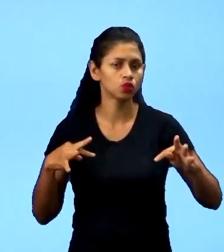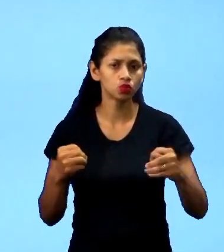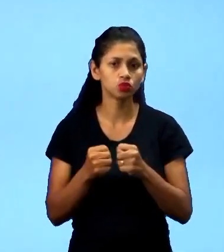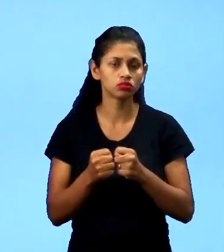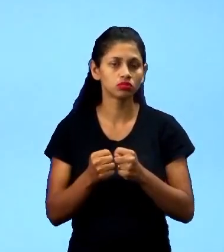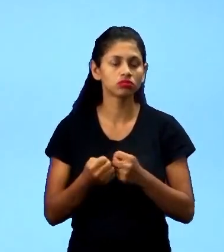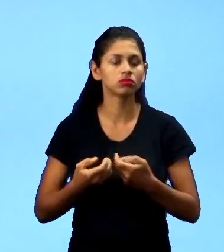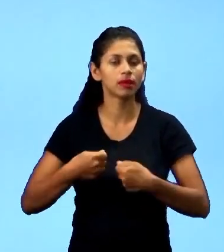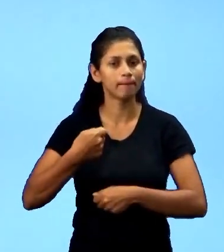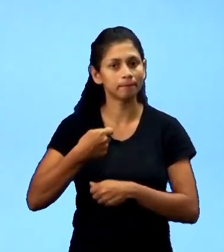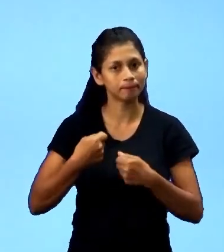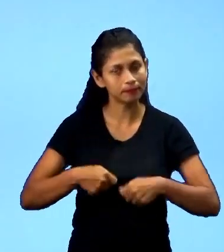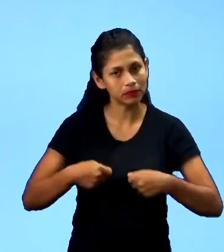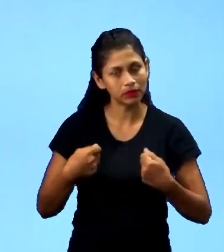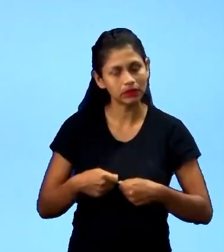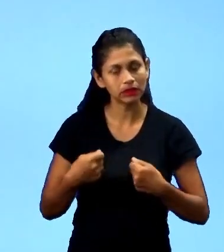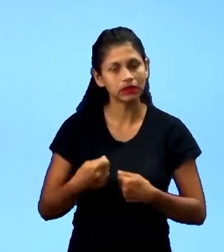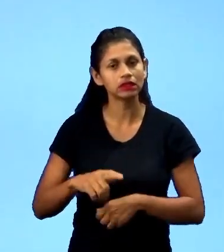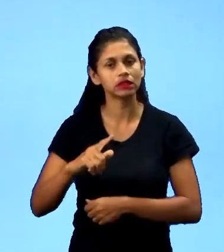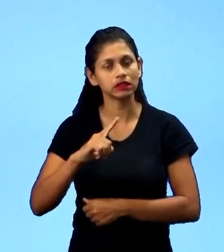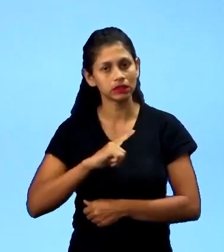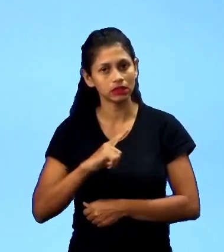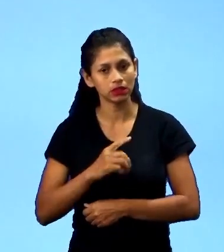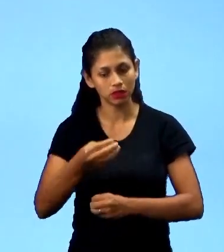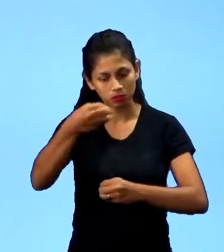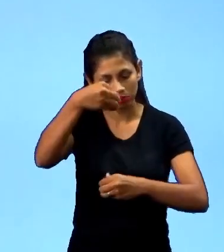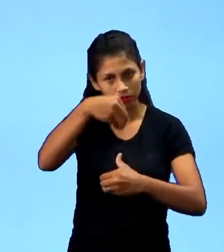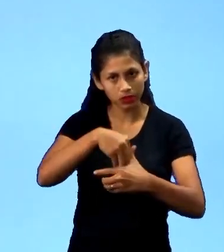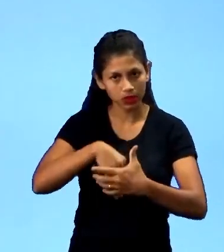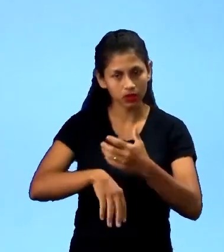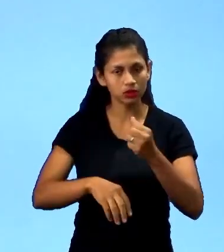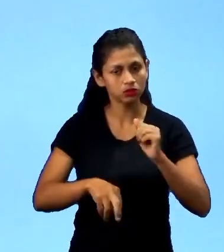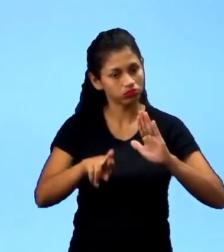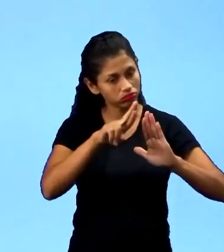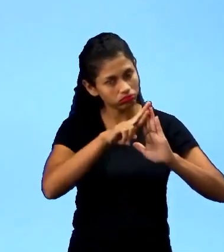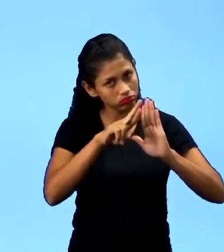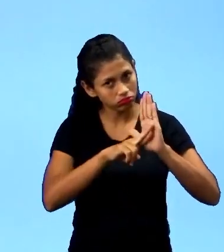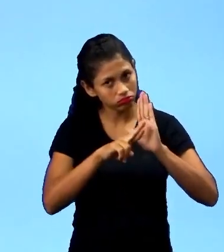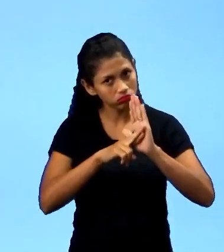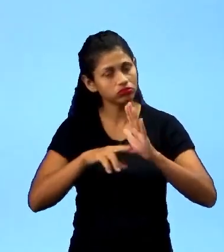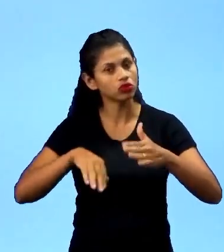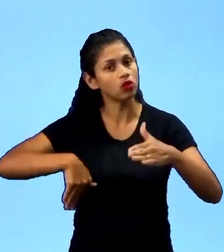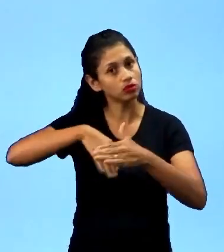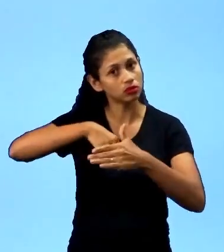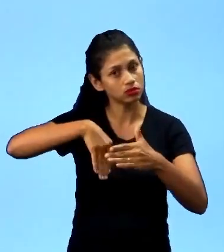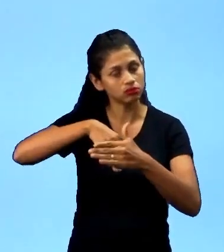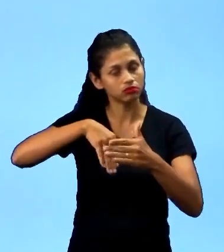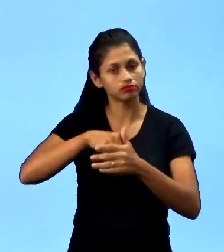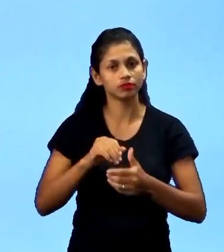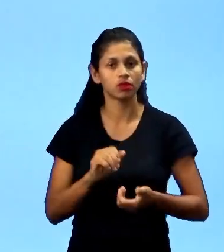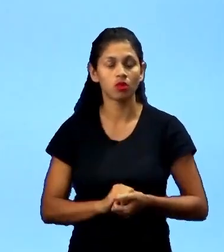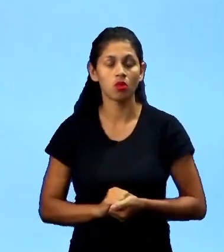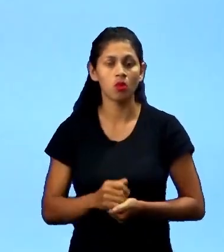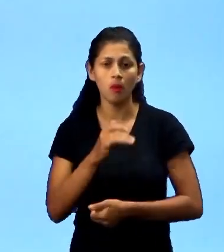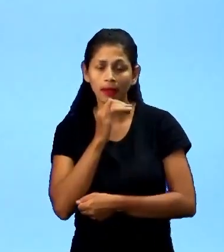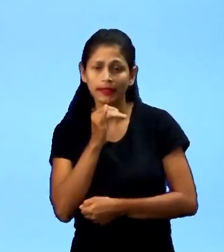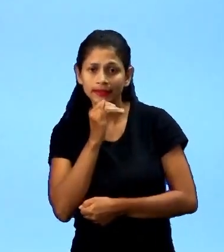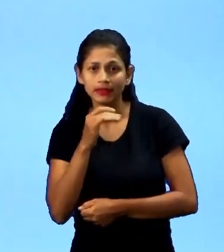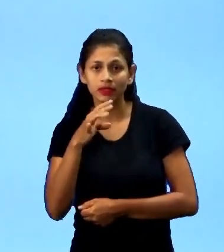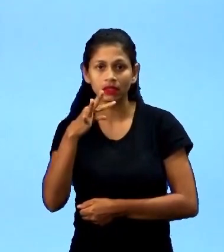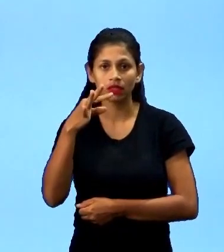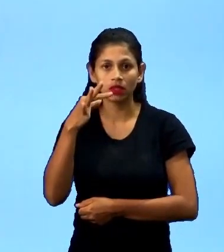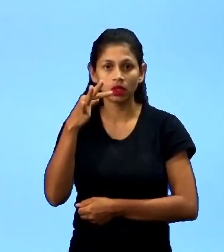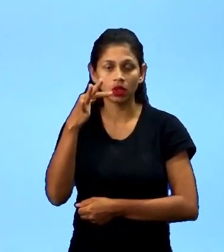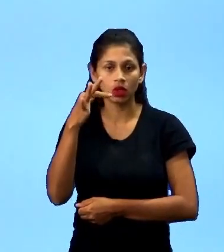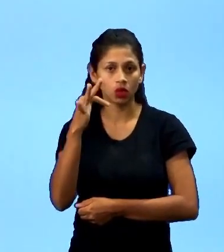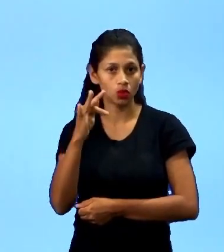que deve constar em uma prática esportiva. Por exemplo, a gente determinou um torneio de futsal, então a gente tem que ter